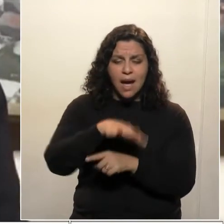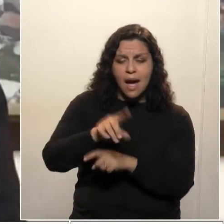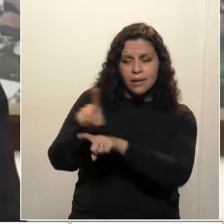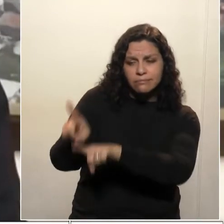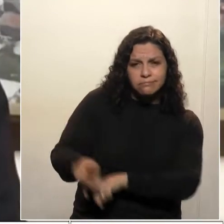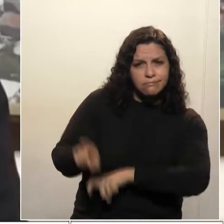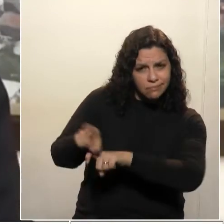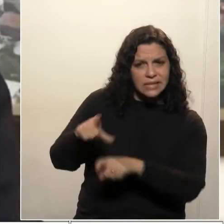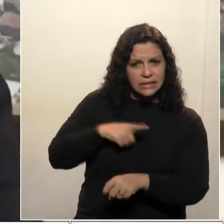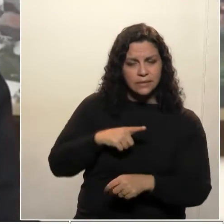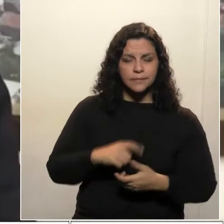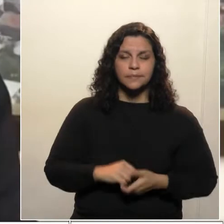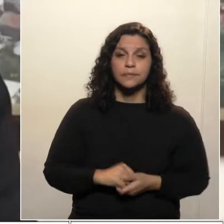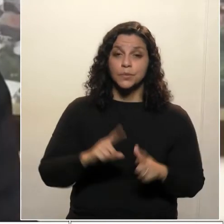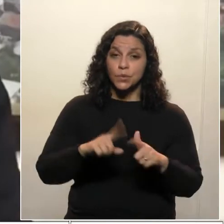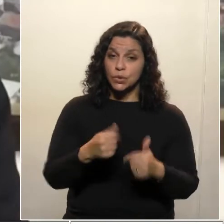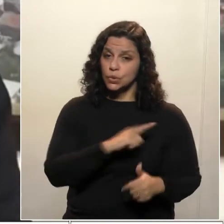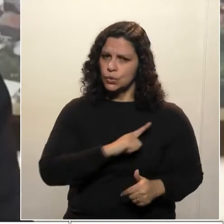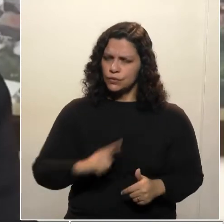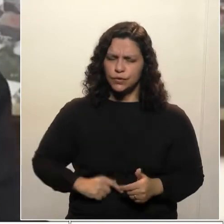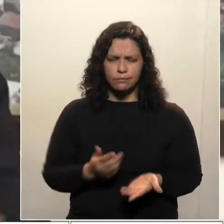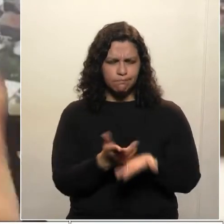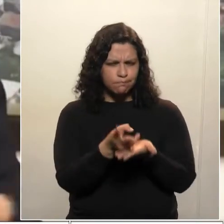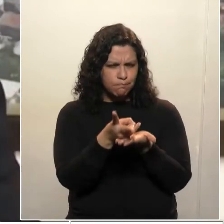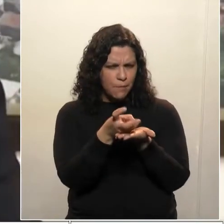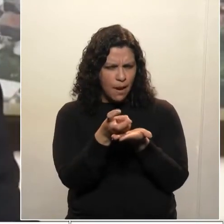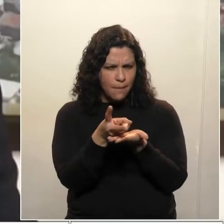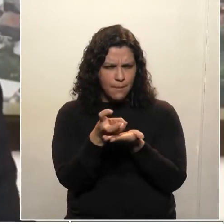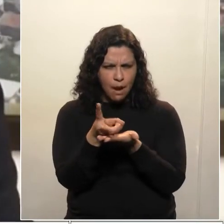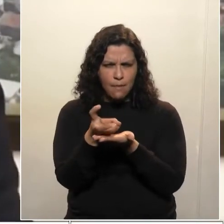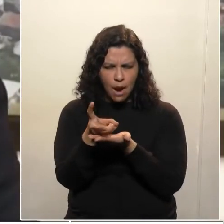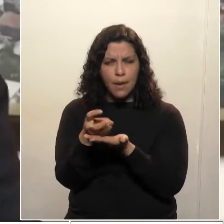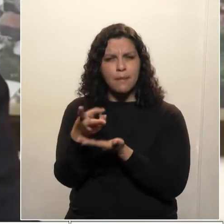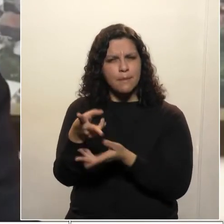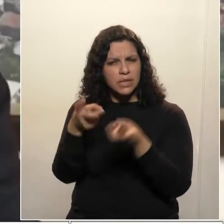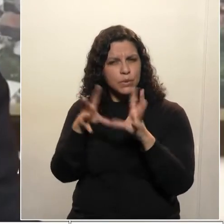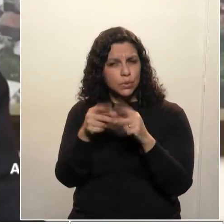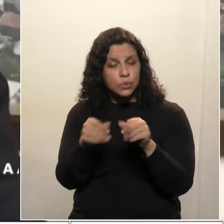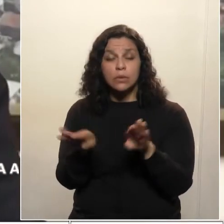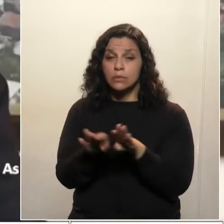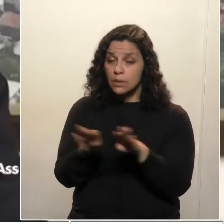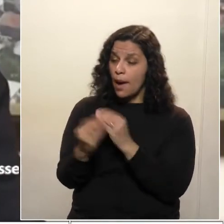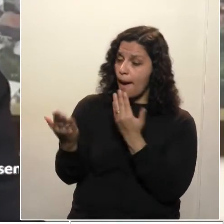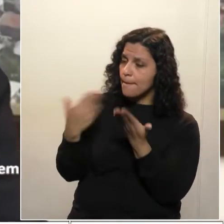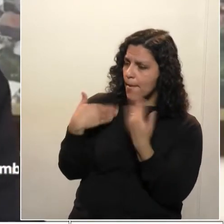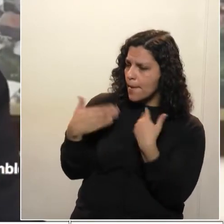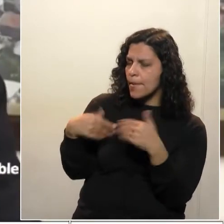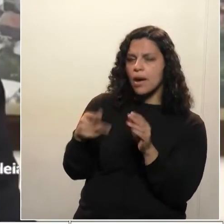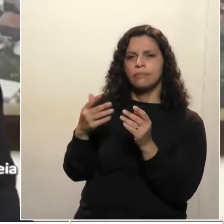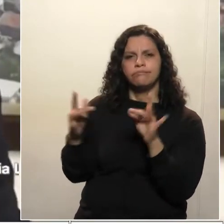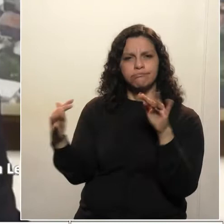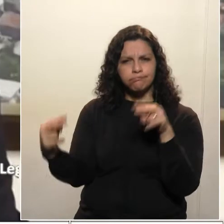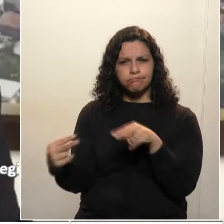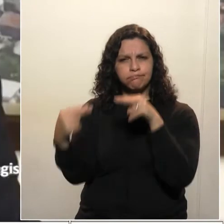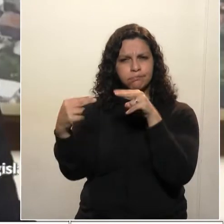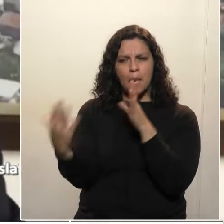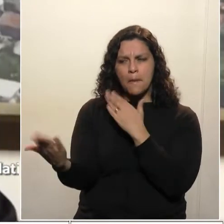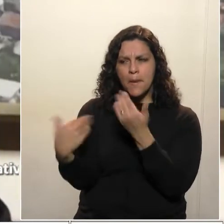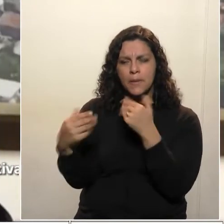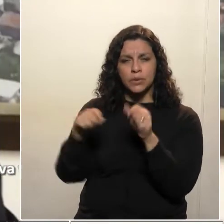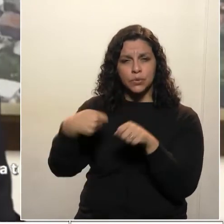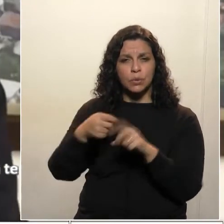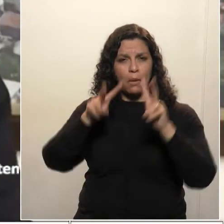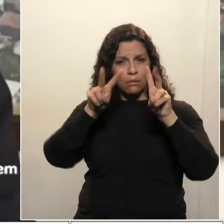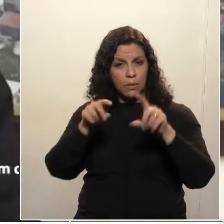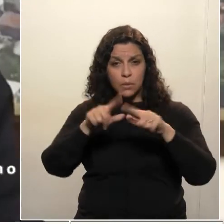do Paraná. O governador ouviu, inclusive tive a oportunidade de falar com ele sobre esse assunto também,